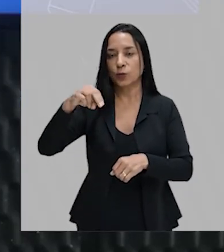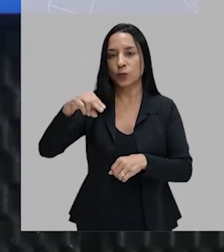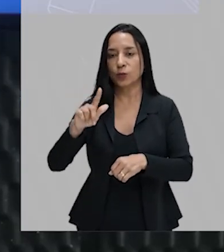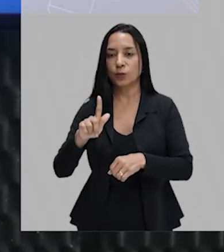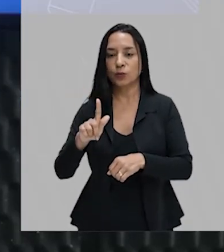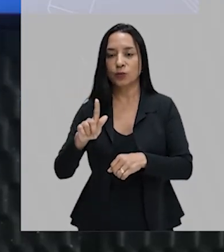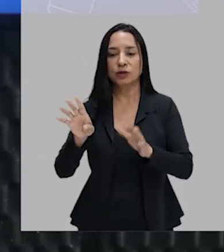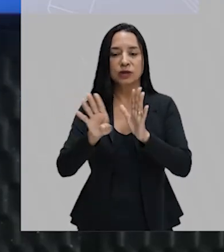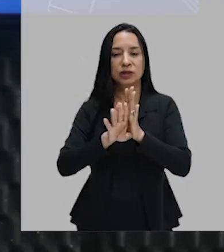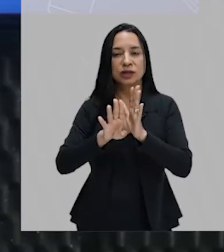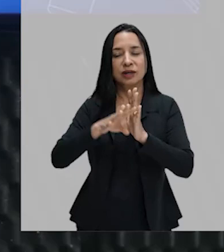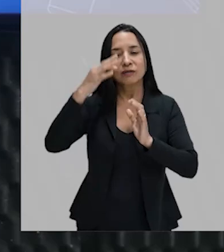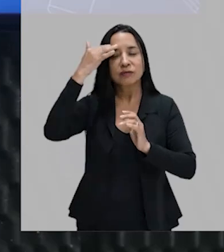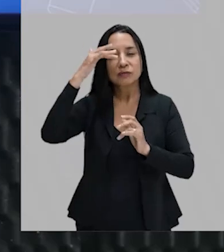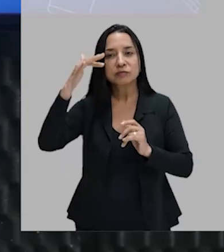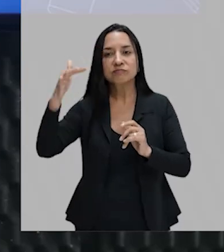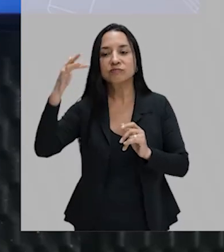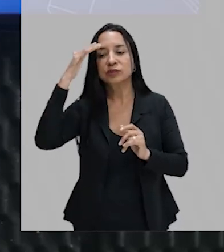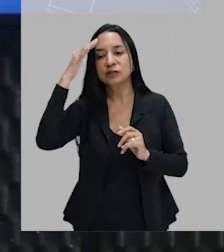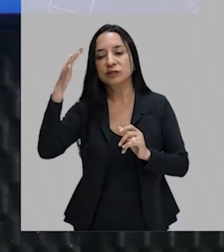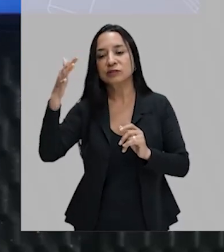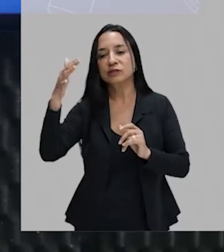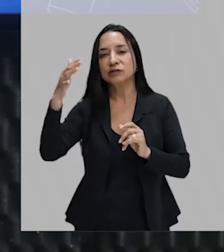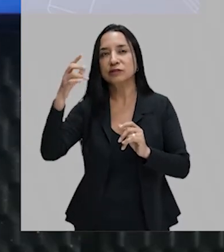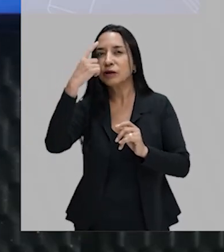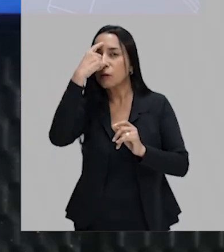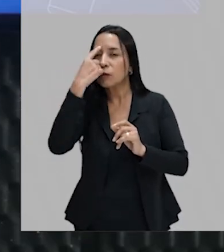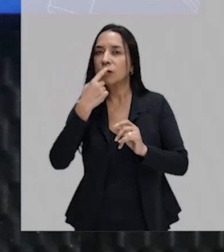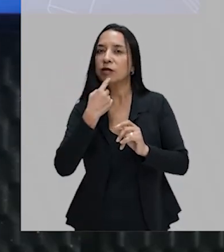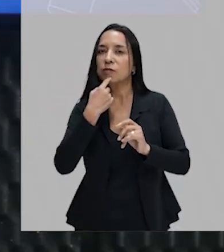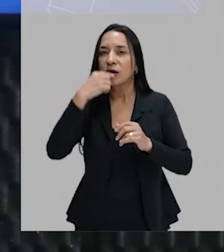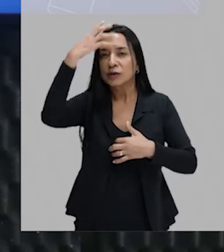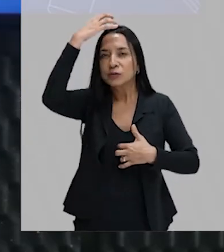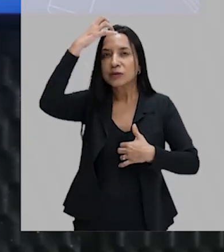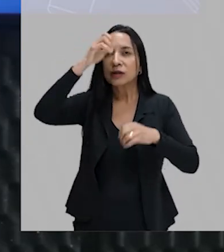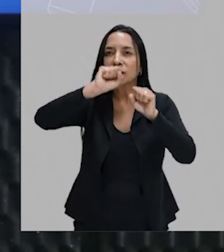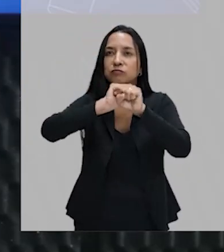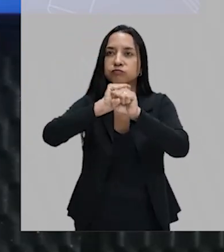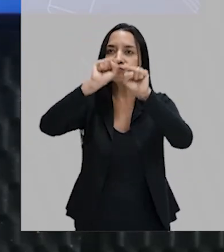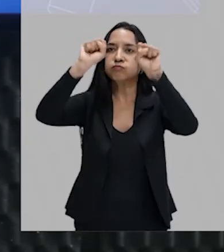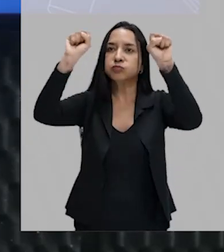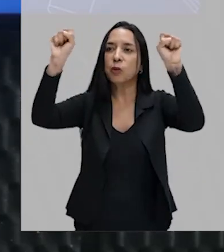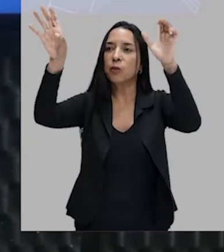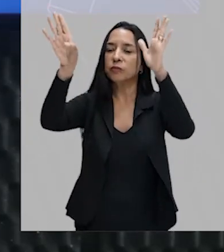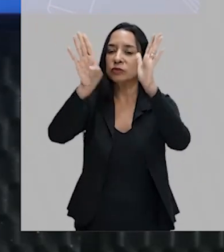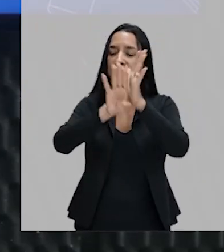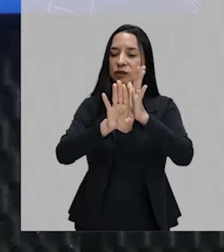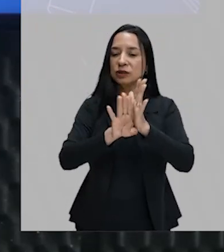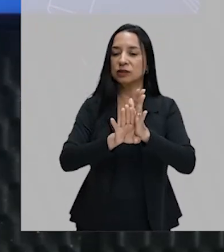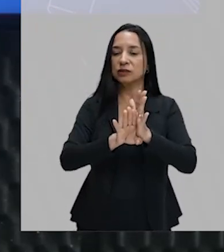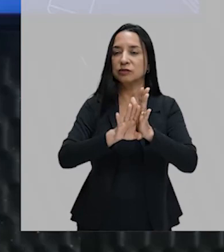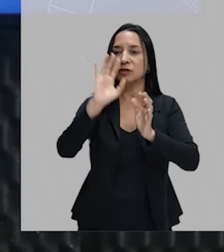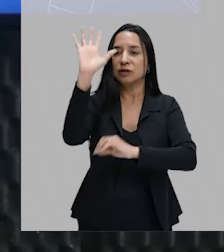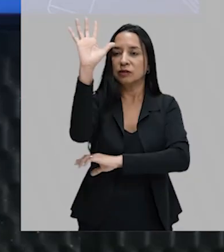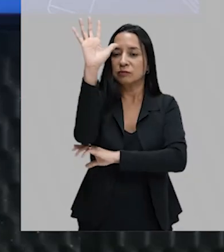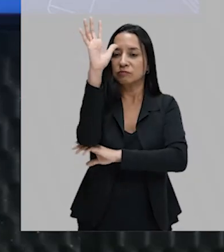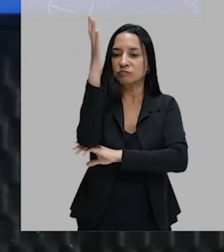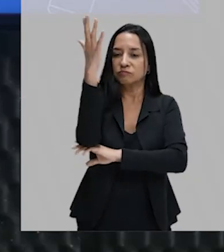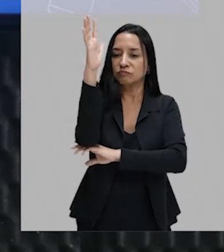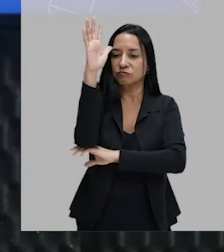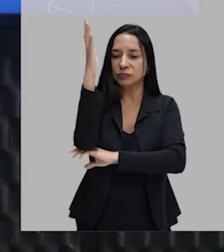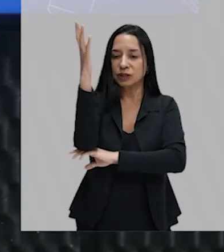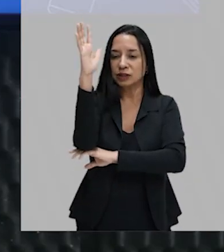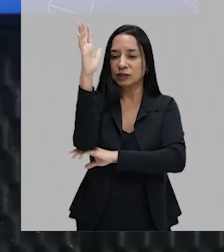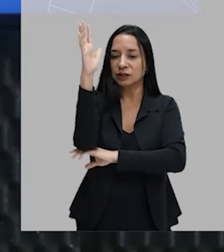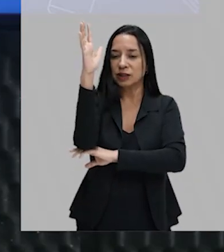nós, crianças, imaginar aquela imagem daquele macaco enorme chegando. Então, quando as árvores do quintal